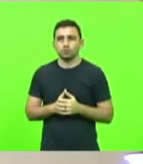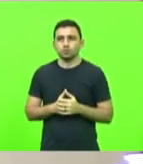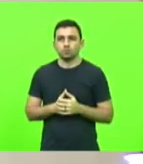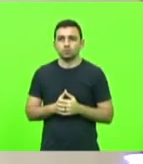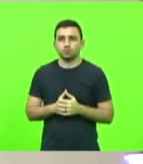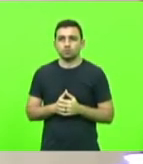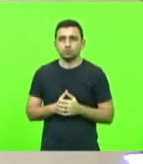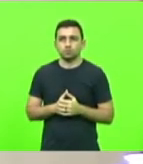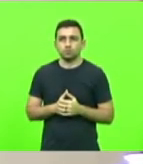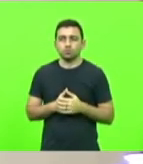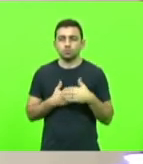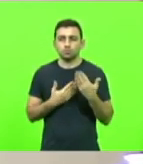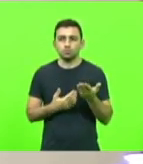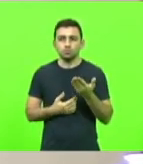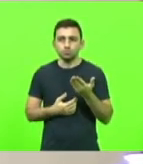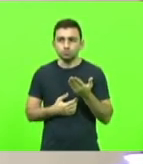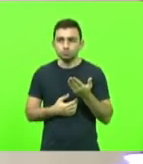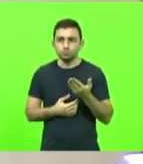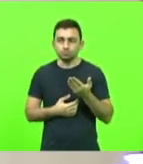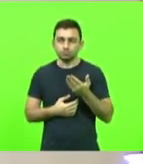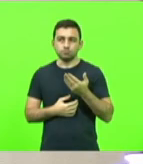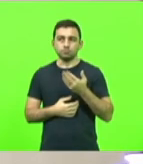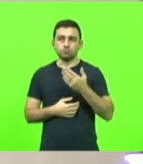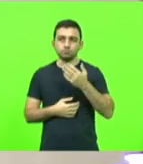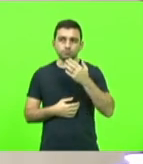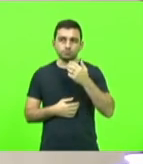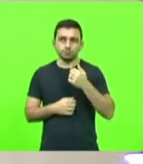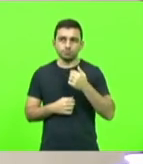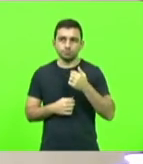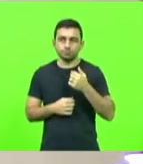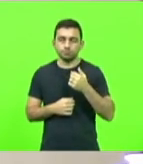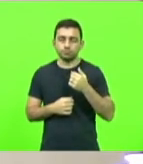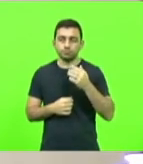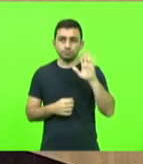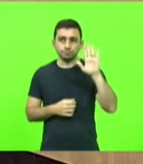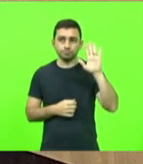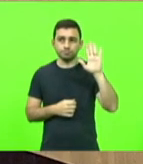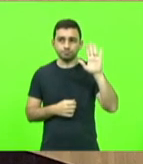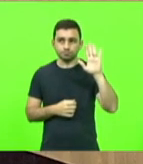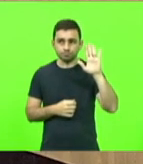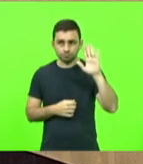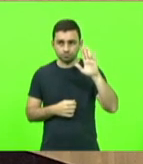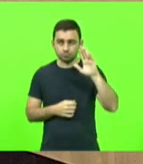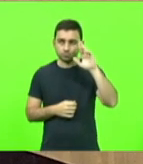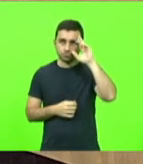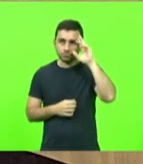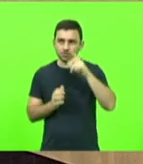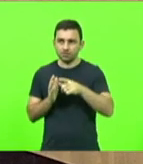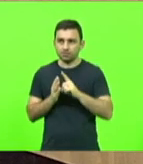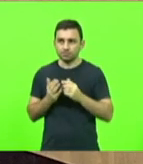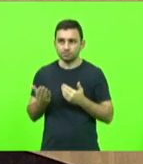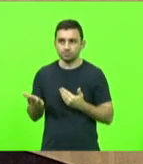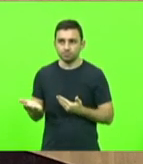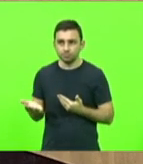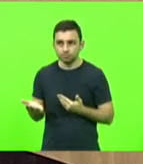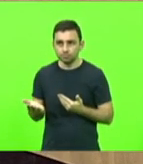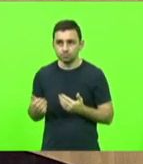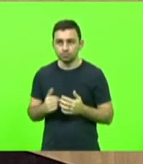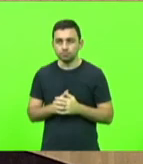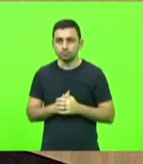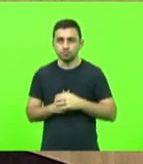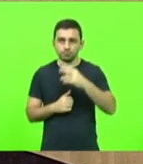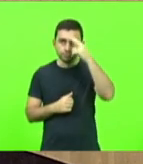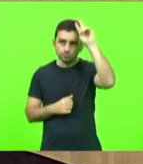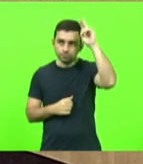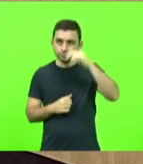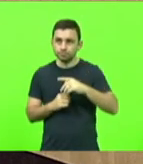doutor Vicente Carro Prezo. Pela ordem, senhor presidente, gostaria antes do discurso do colega deputado Carro Prezo